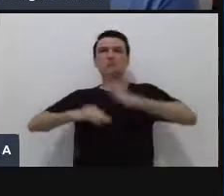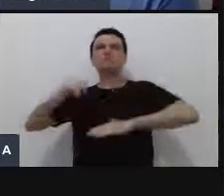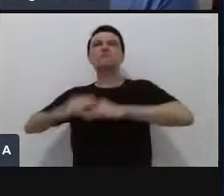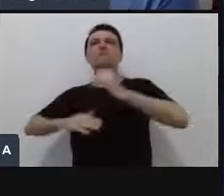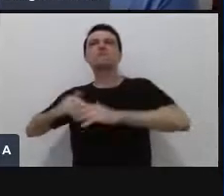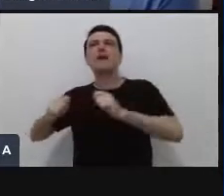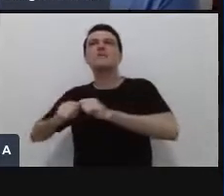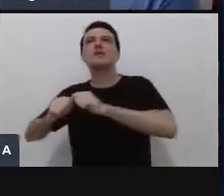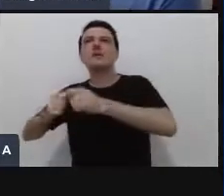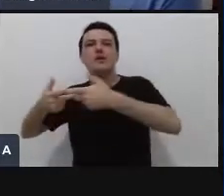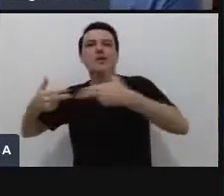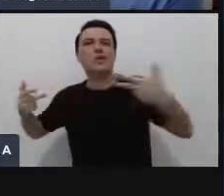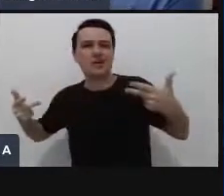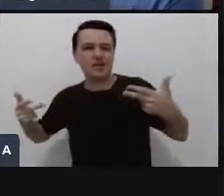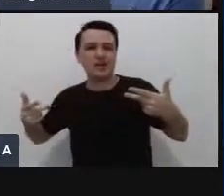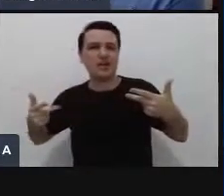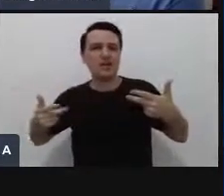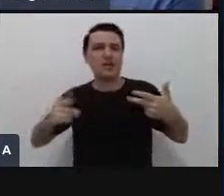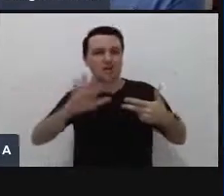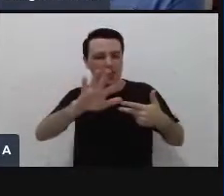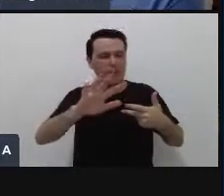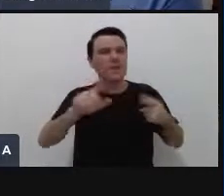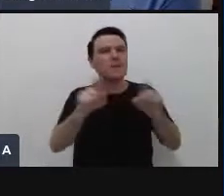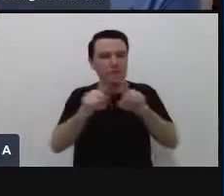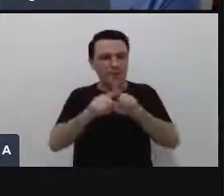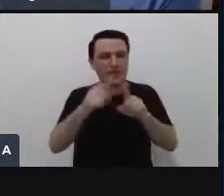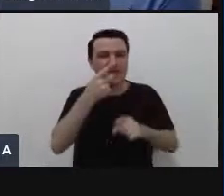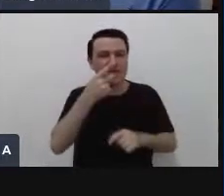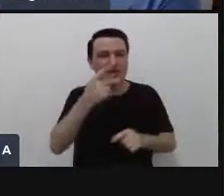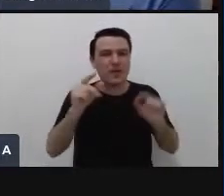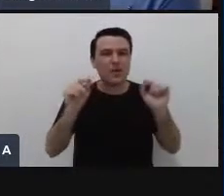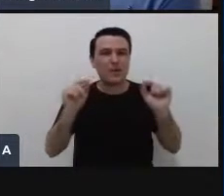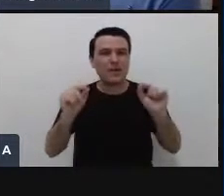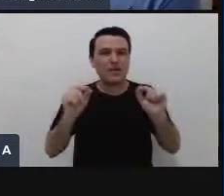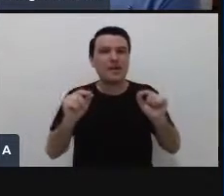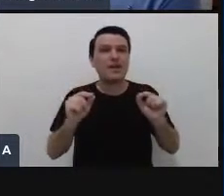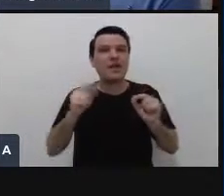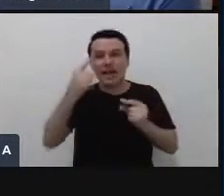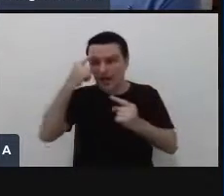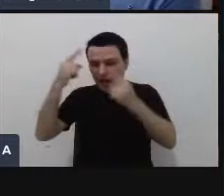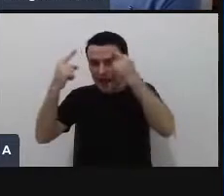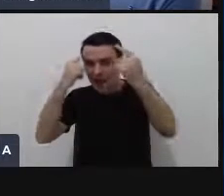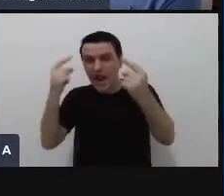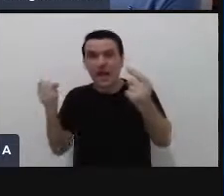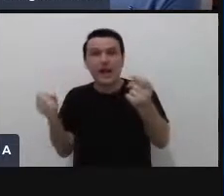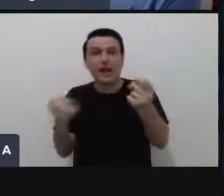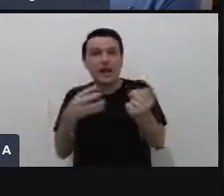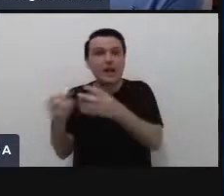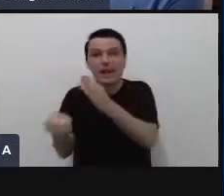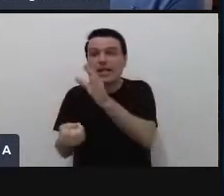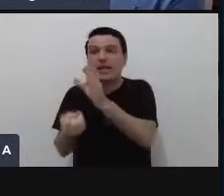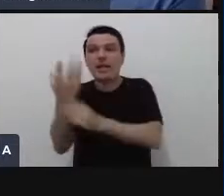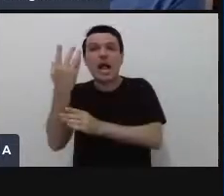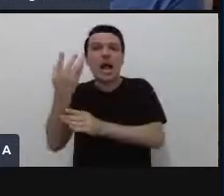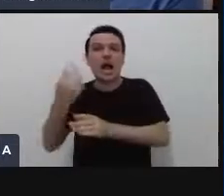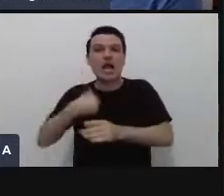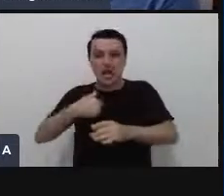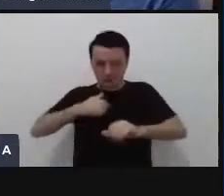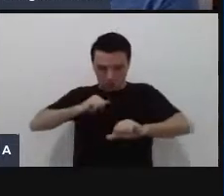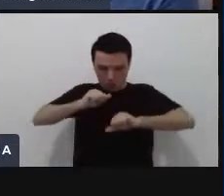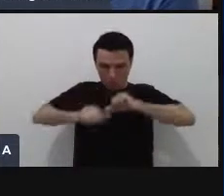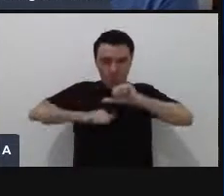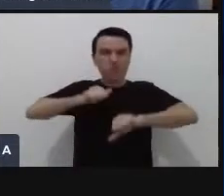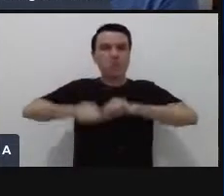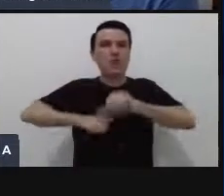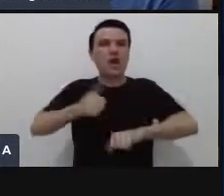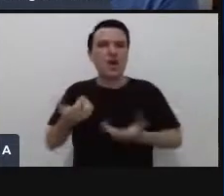parênteses e dizer que a gente está falando sobre também criar novas versões em si mesmos e vocês vão